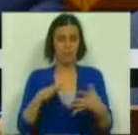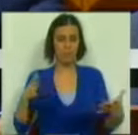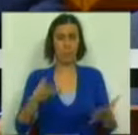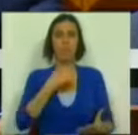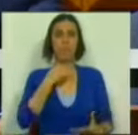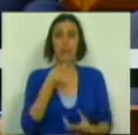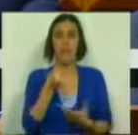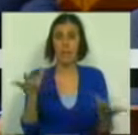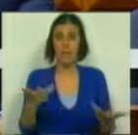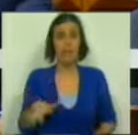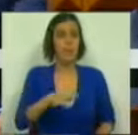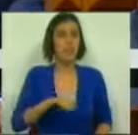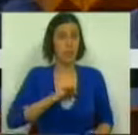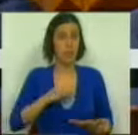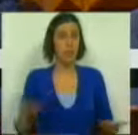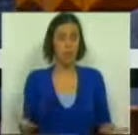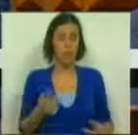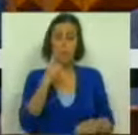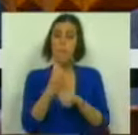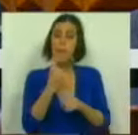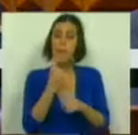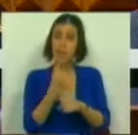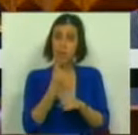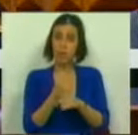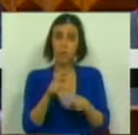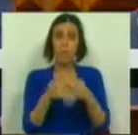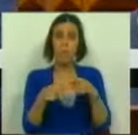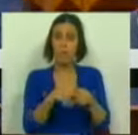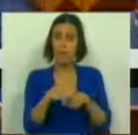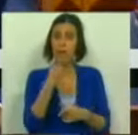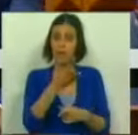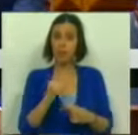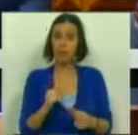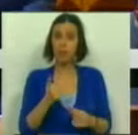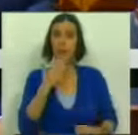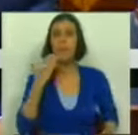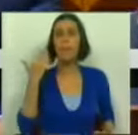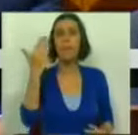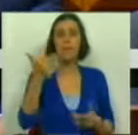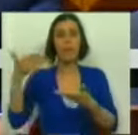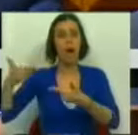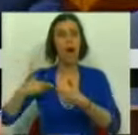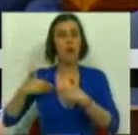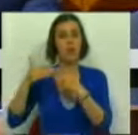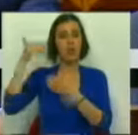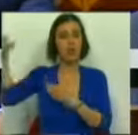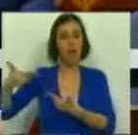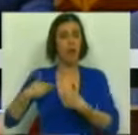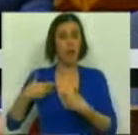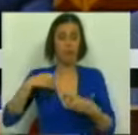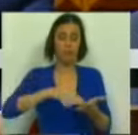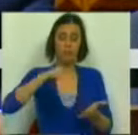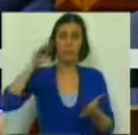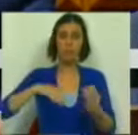financeira a que chegámos. O mesmo partido que solicitou ajuda externa, que